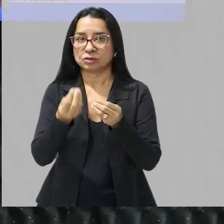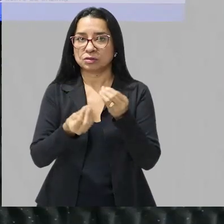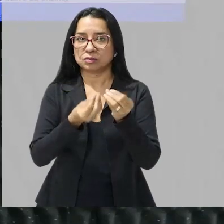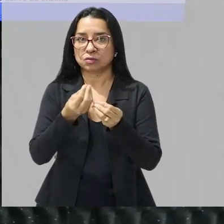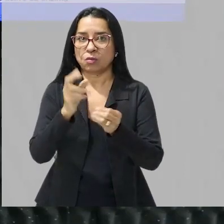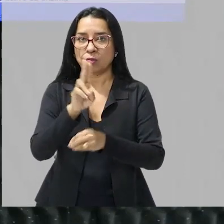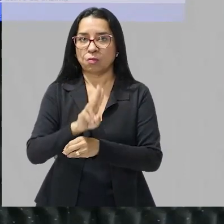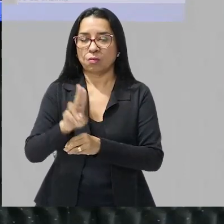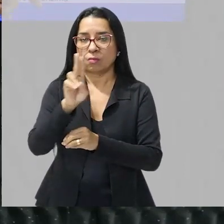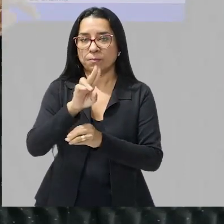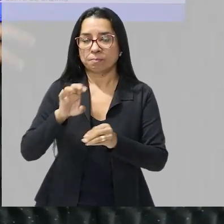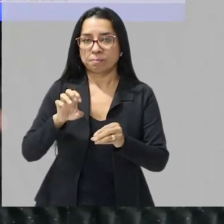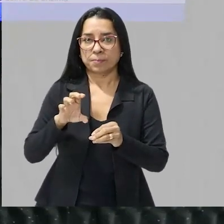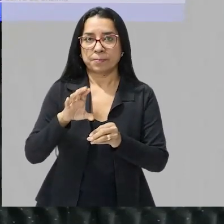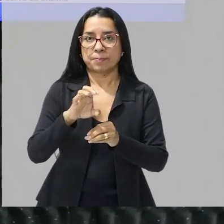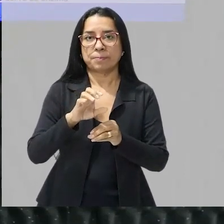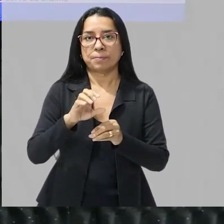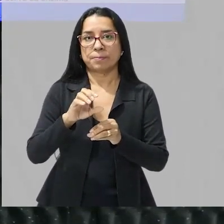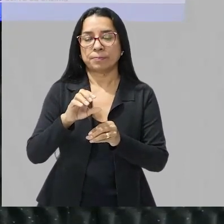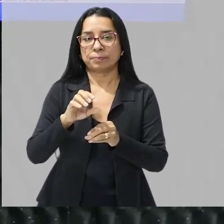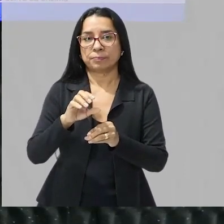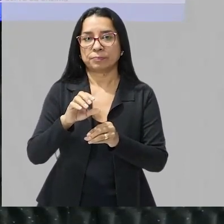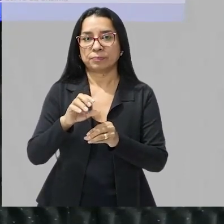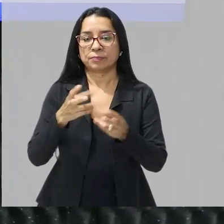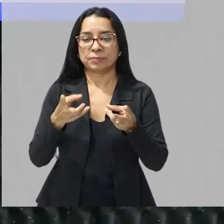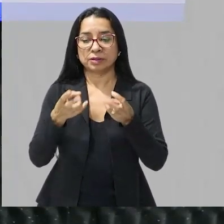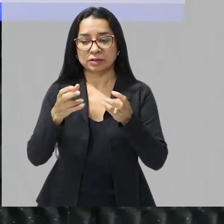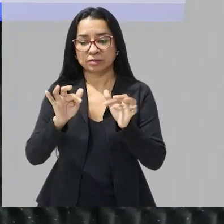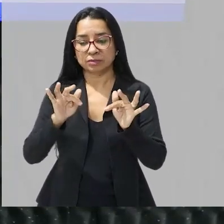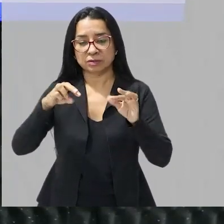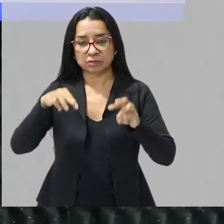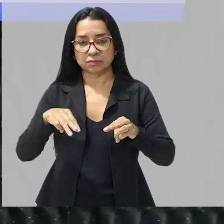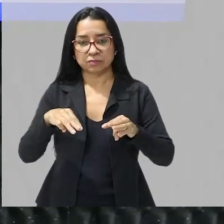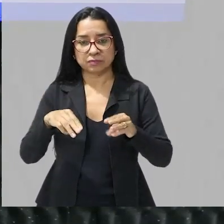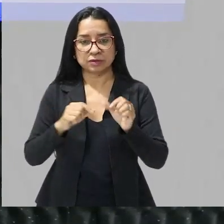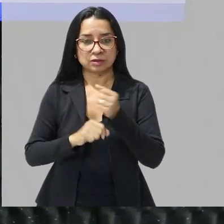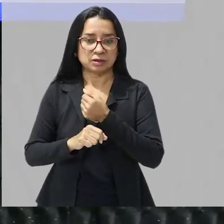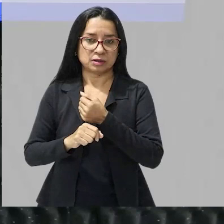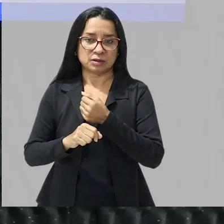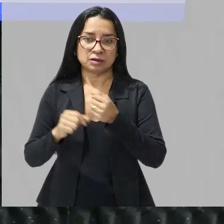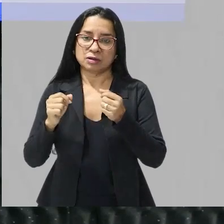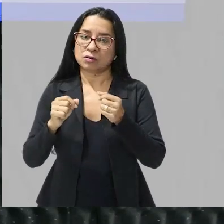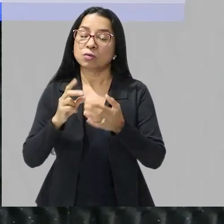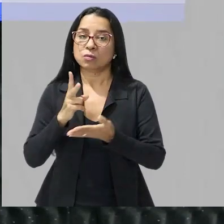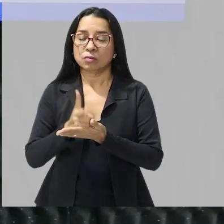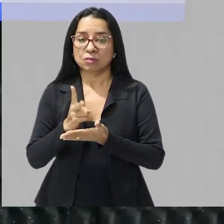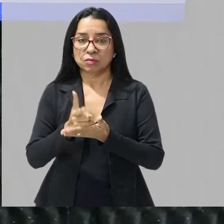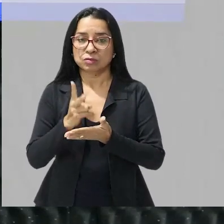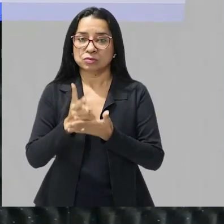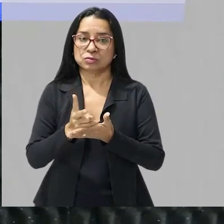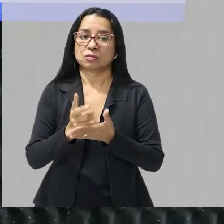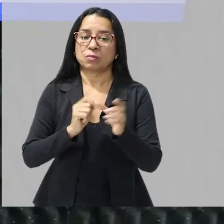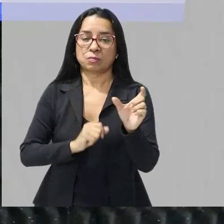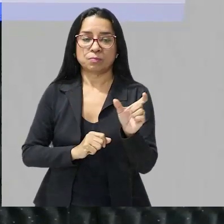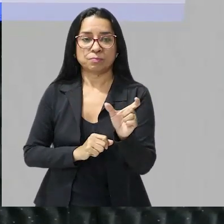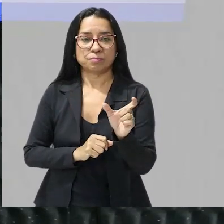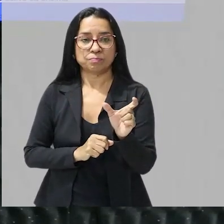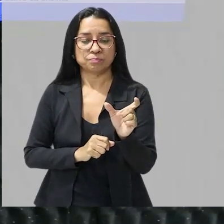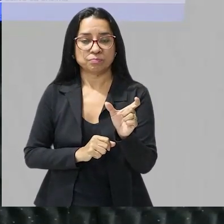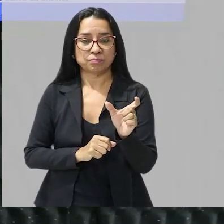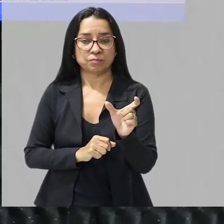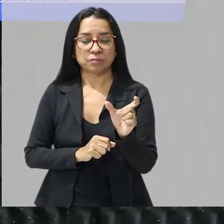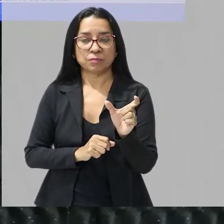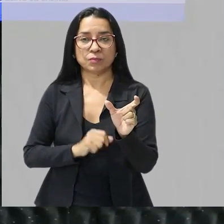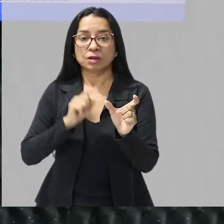final do processo a enzima permaneceu intacta tá pessoal então nessa outra figura é a mesma coisa só que